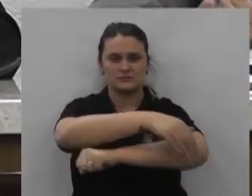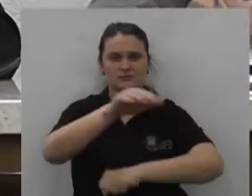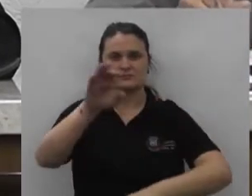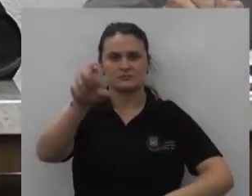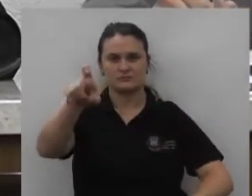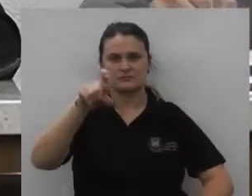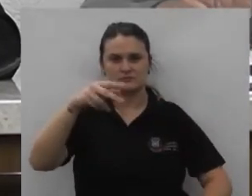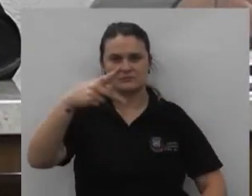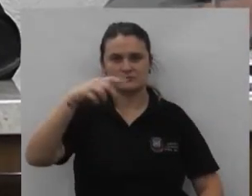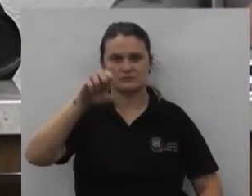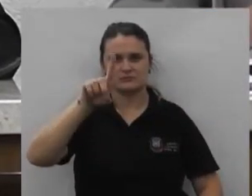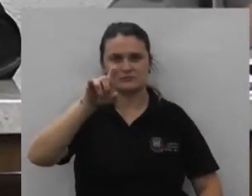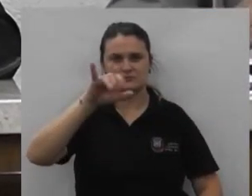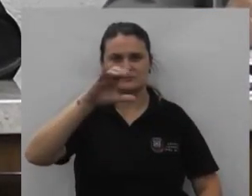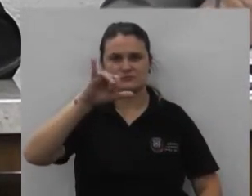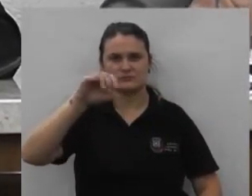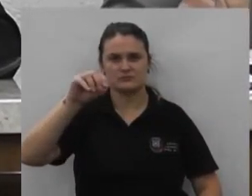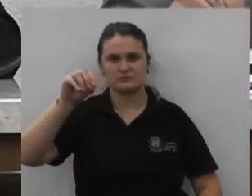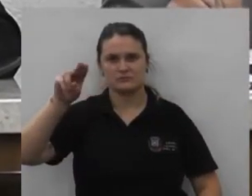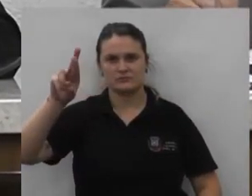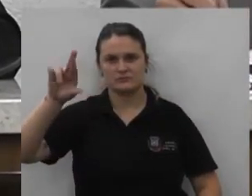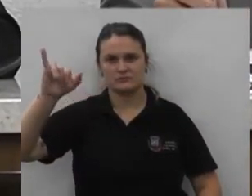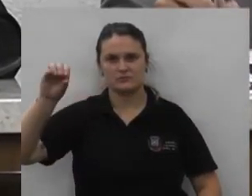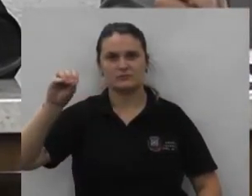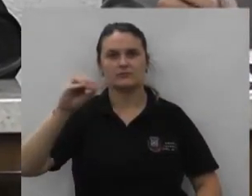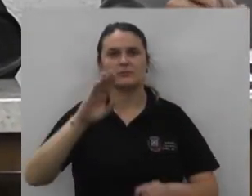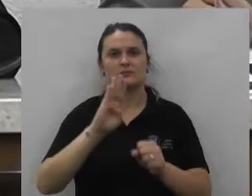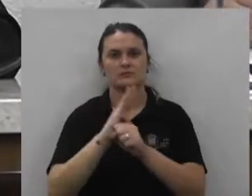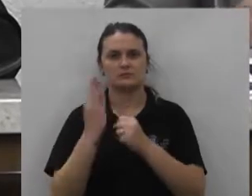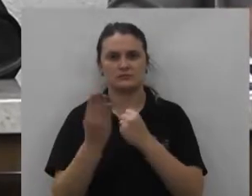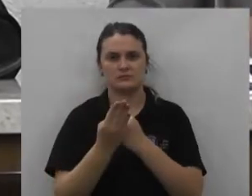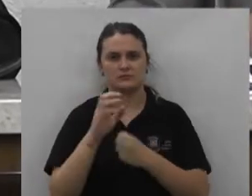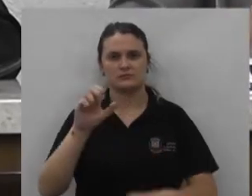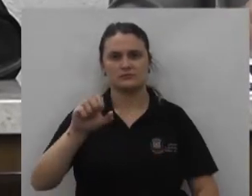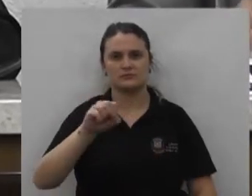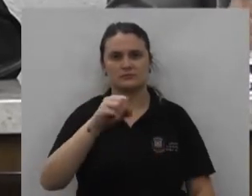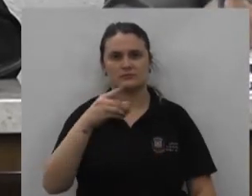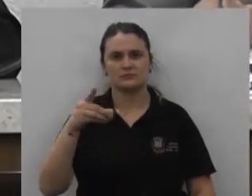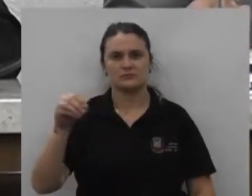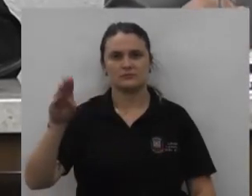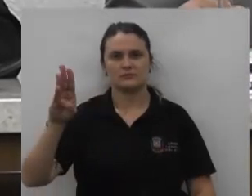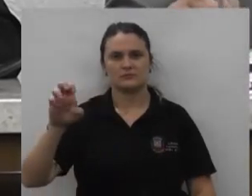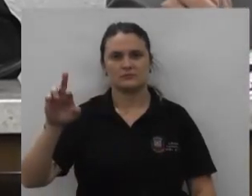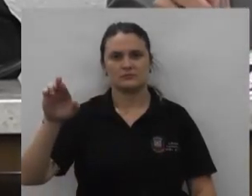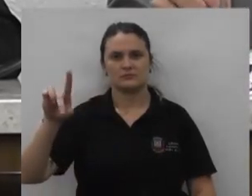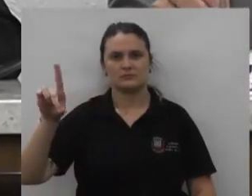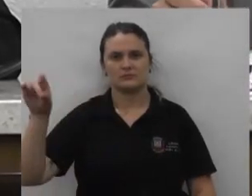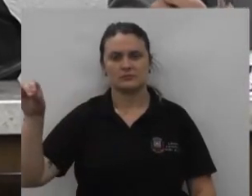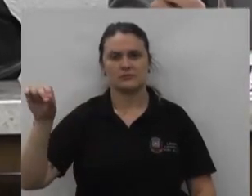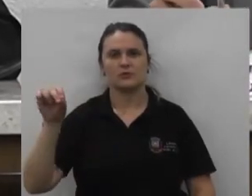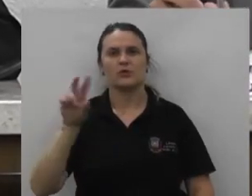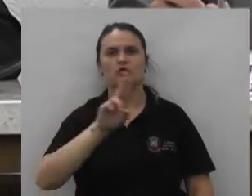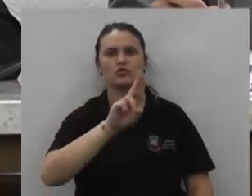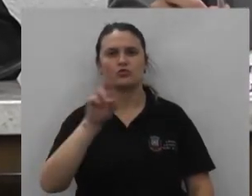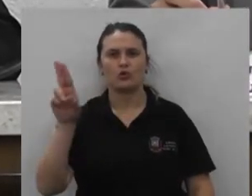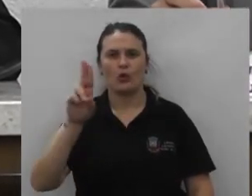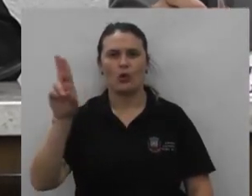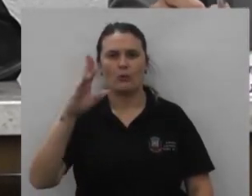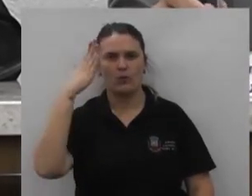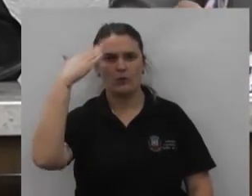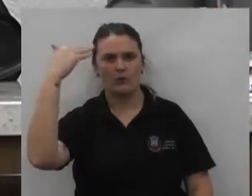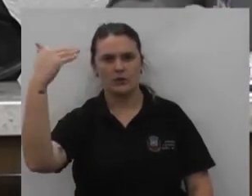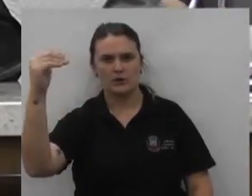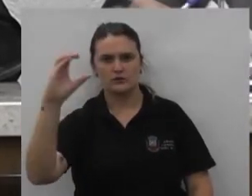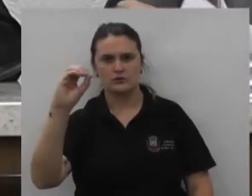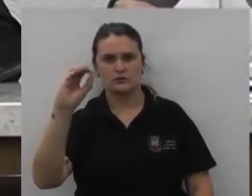situada no bairro São Bernardo na cidade de Nanda Vitória Paraná com o nome de Otacílio Eustáquio